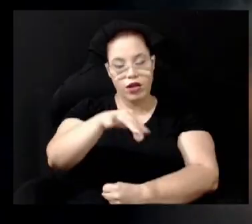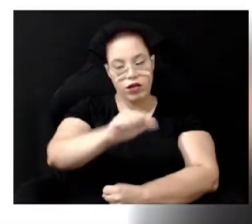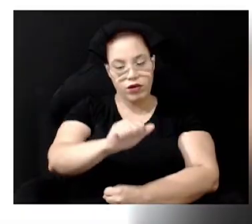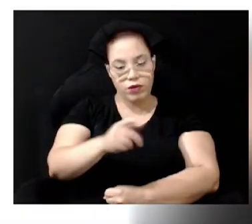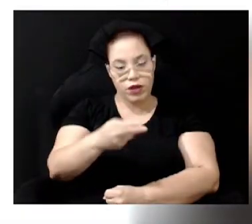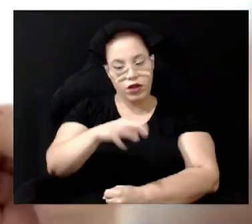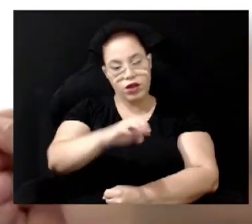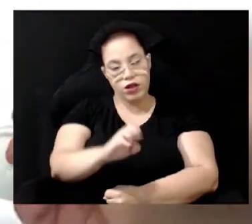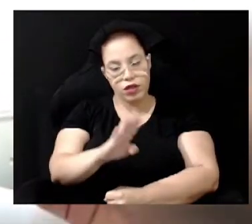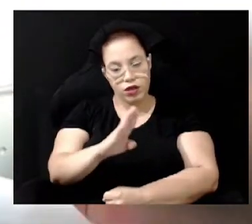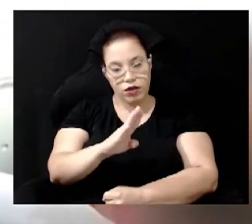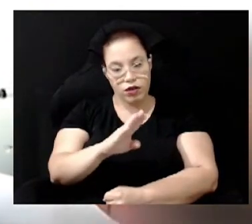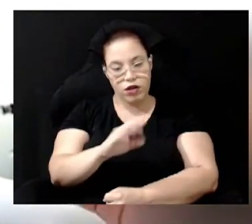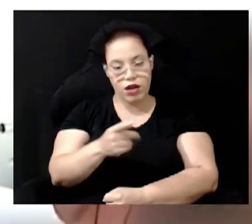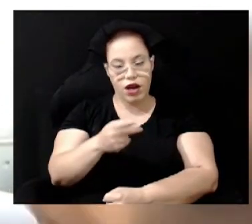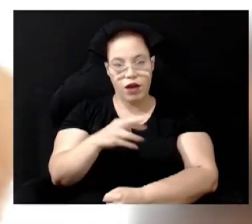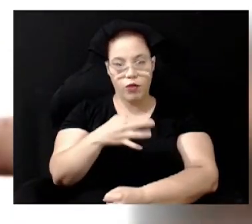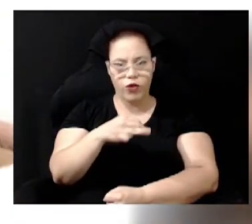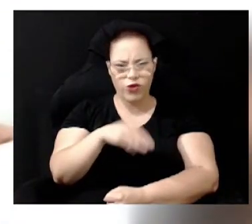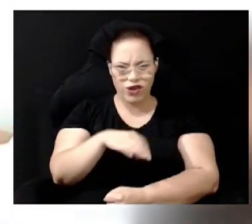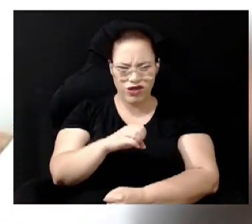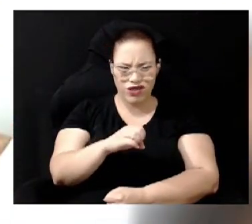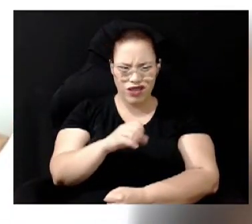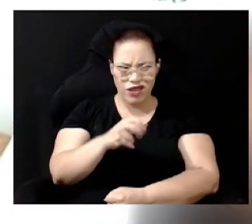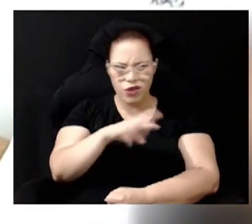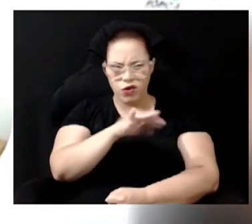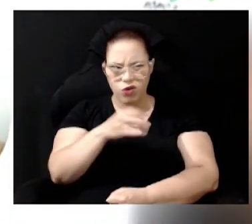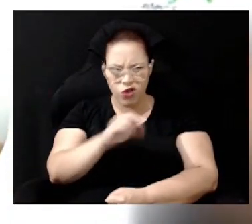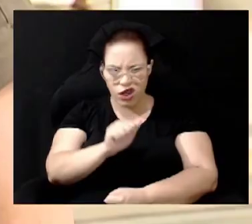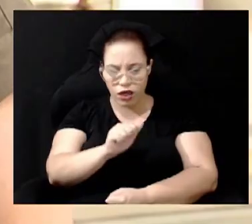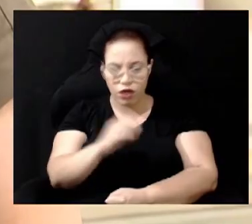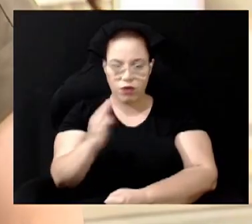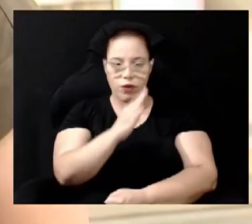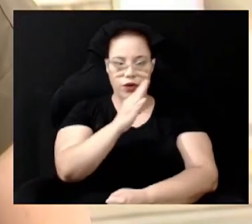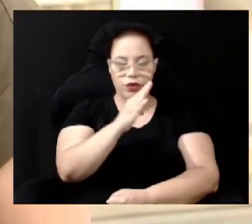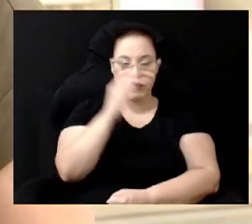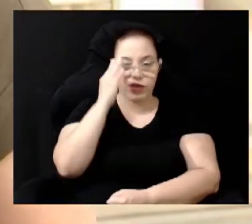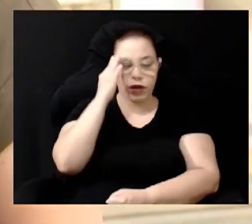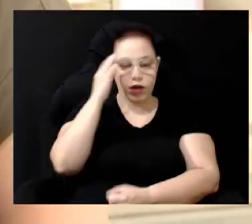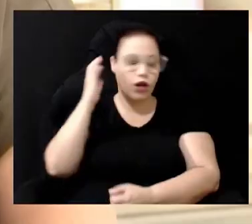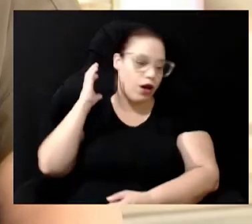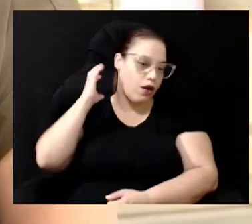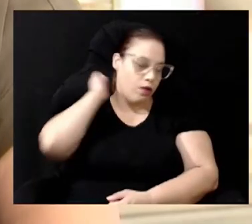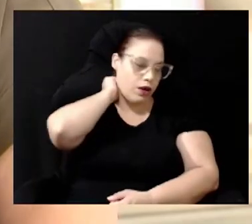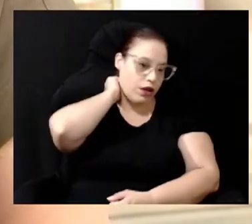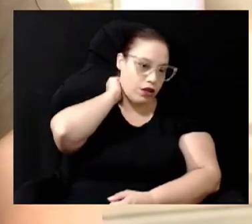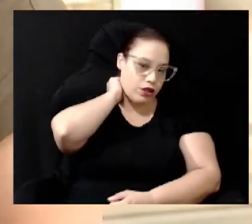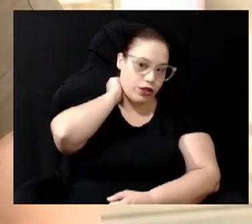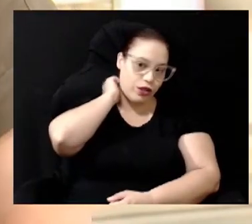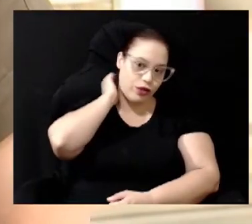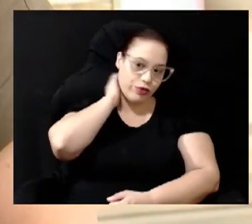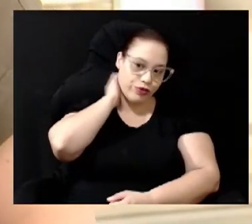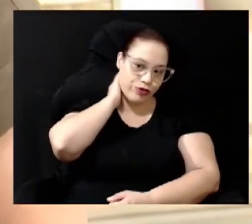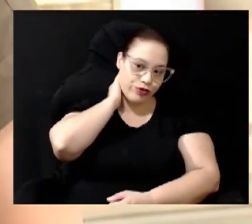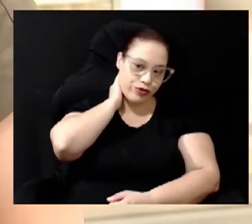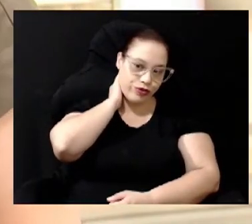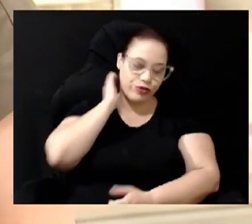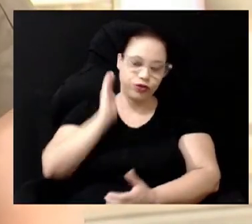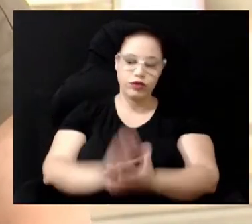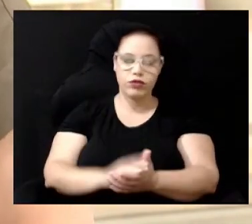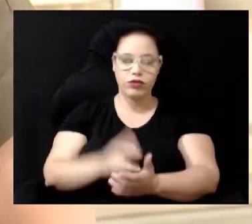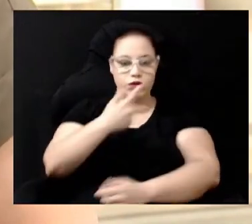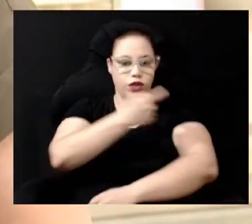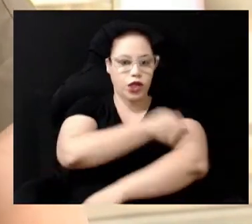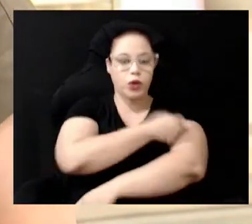o aemófilos influenza do tipo B que causa meningite Sem dúvida, a vacina é uma forma tão importante